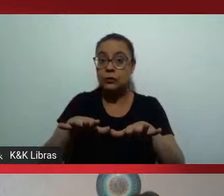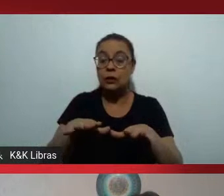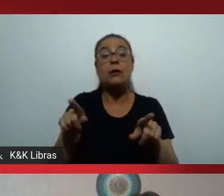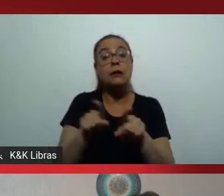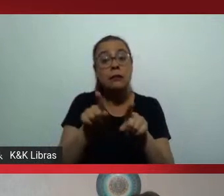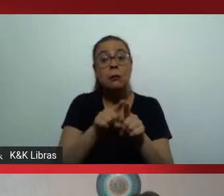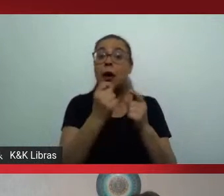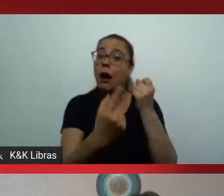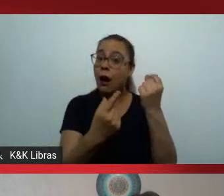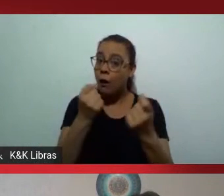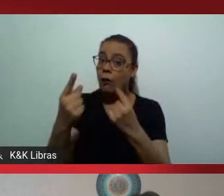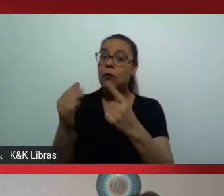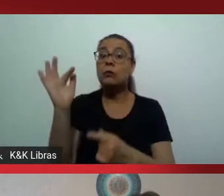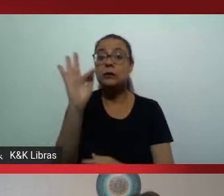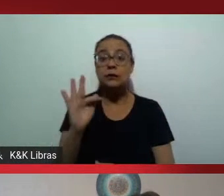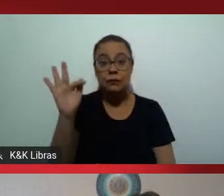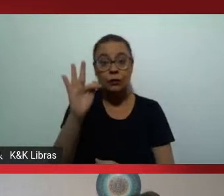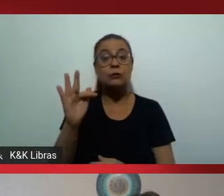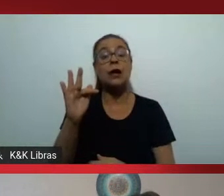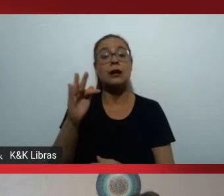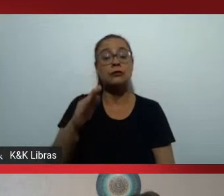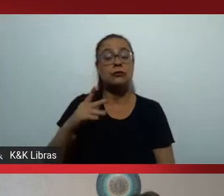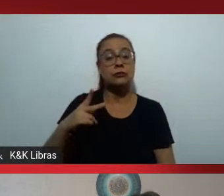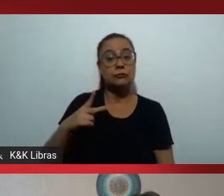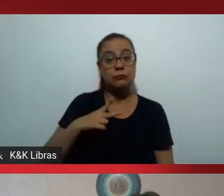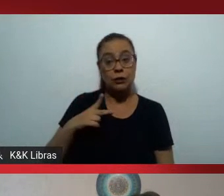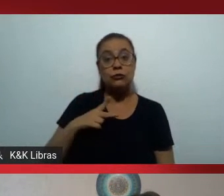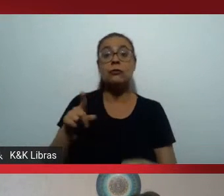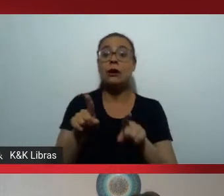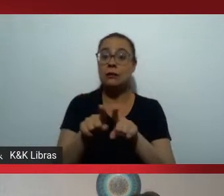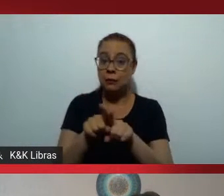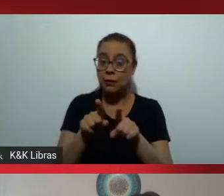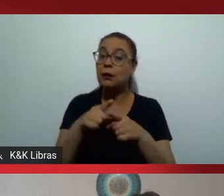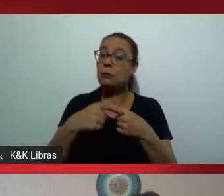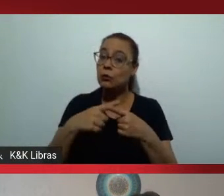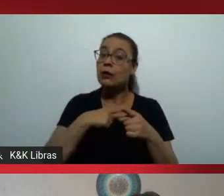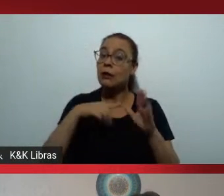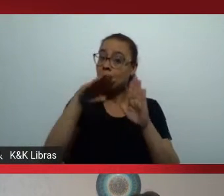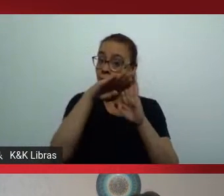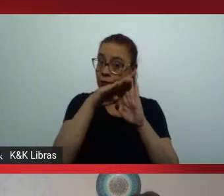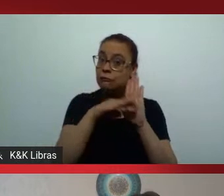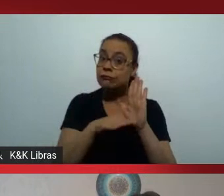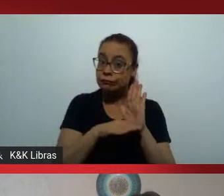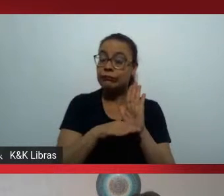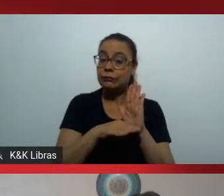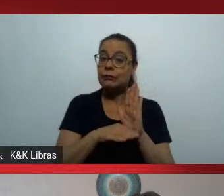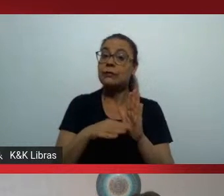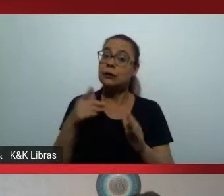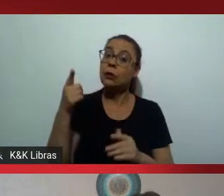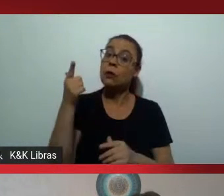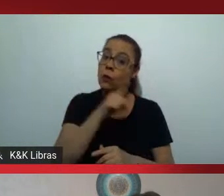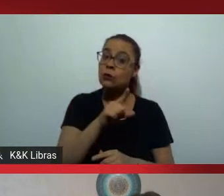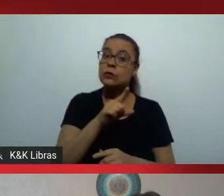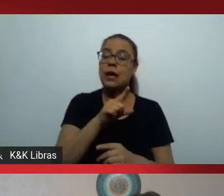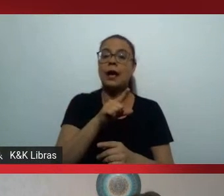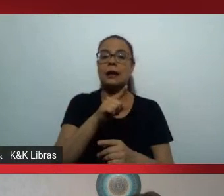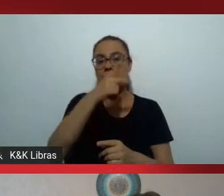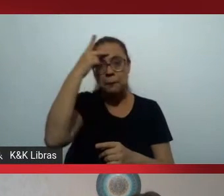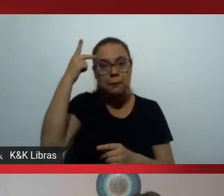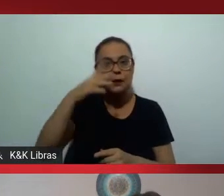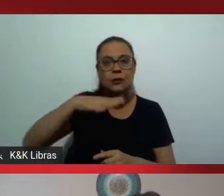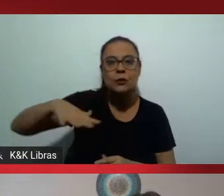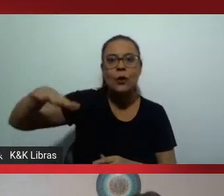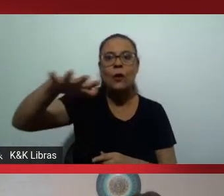por conta de programas como o ProUni, que possibilita a camada das mais pobres da população atingir os bancos universitários. Mas a pirâmide ainda é uma pirâmide